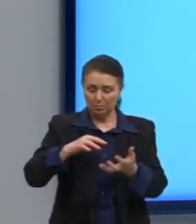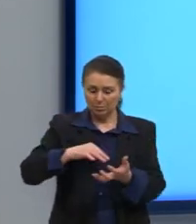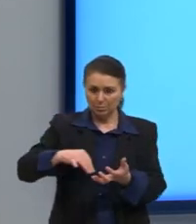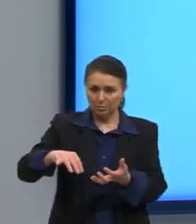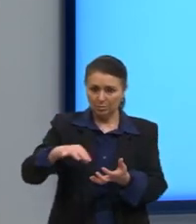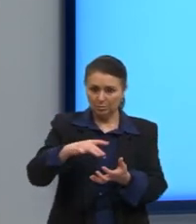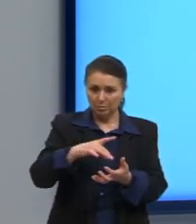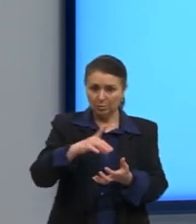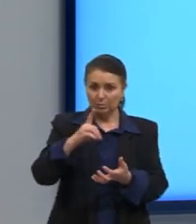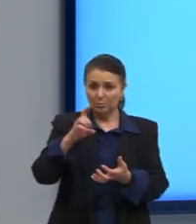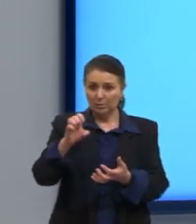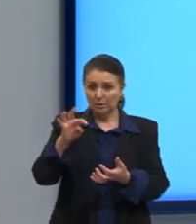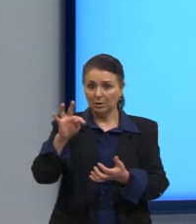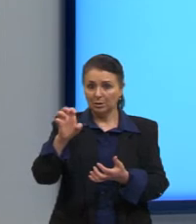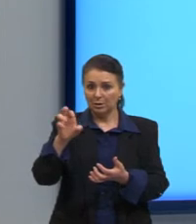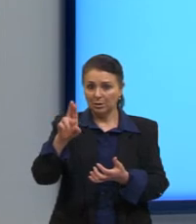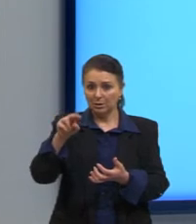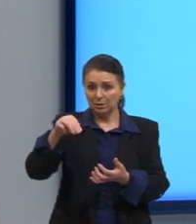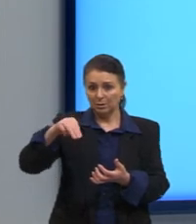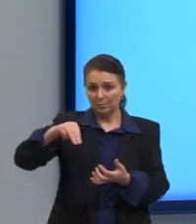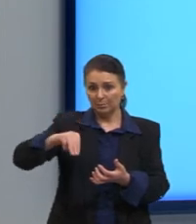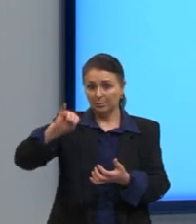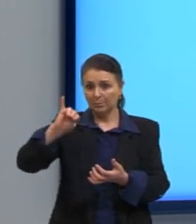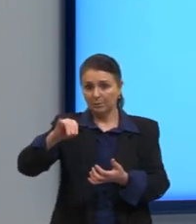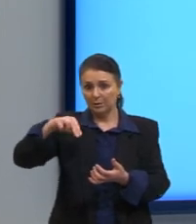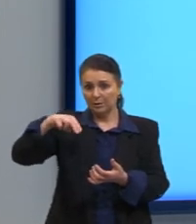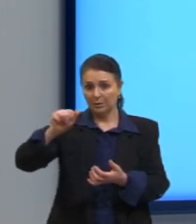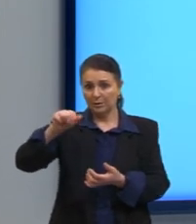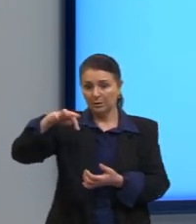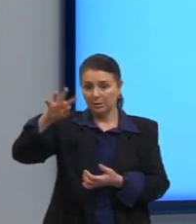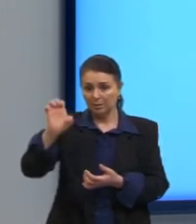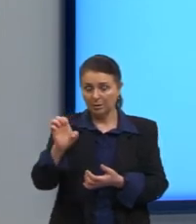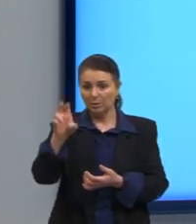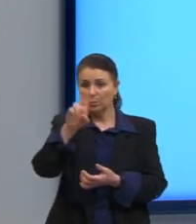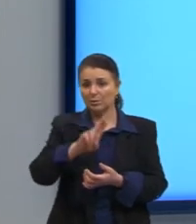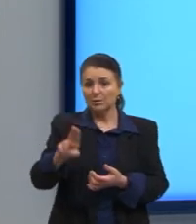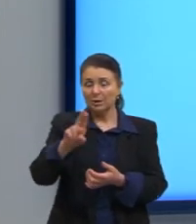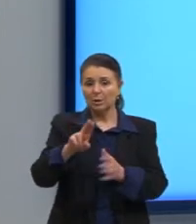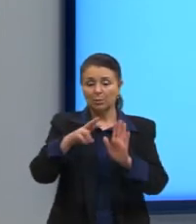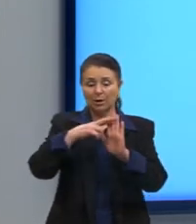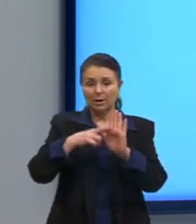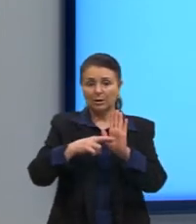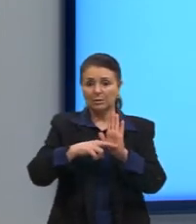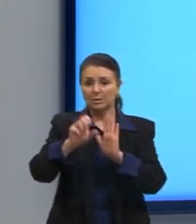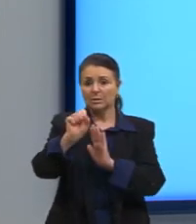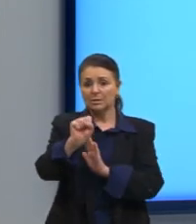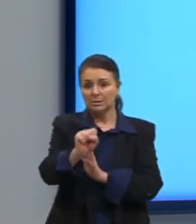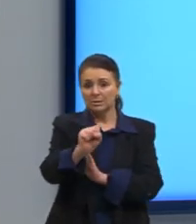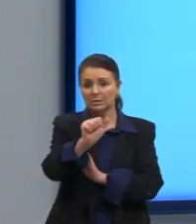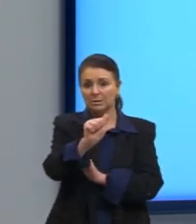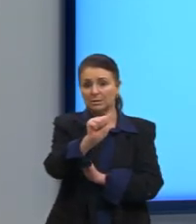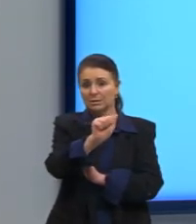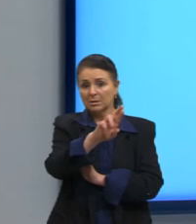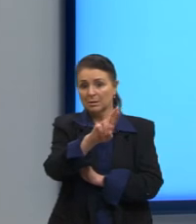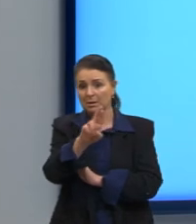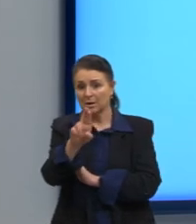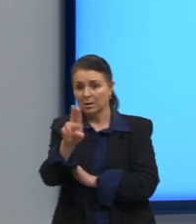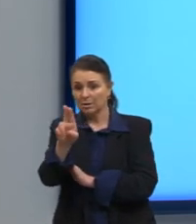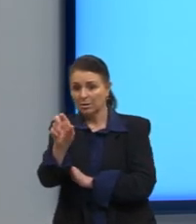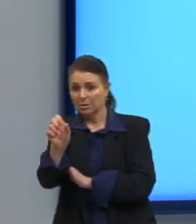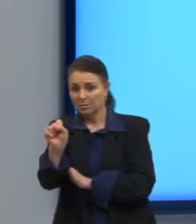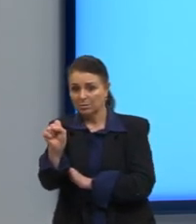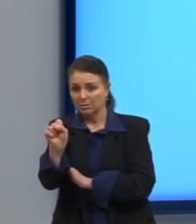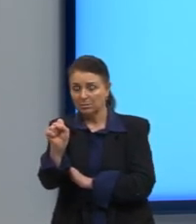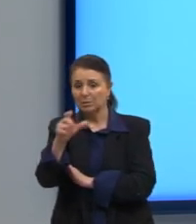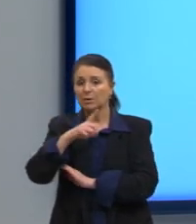determinante, utilizando, novamente, a regra de Sarros que nós vimos, né? Aqui, então, no determinante,